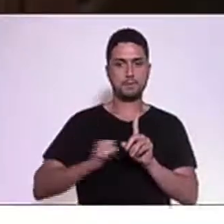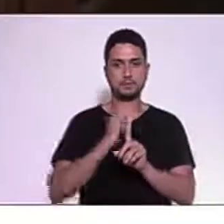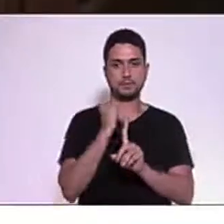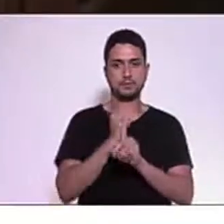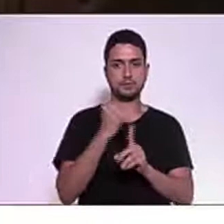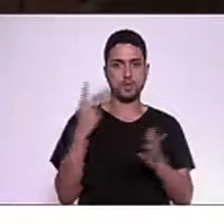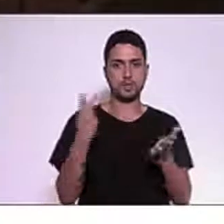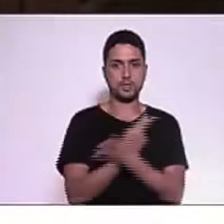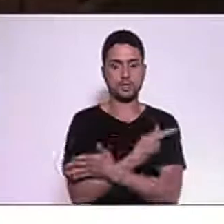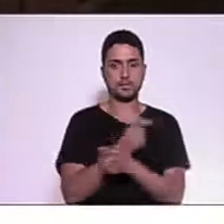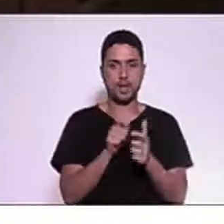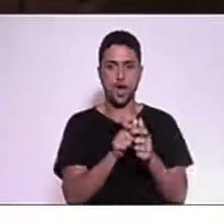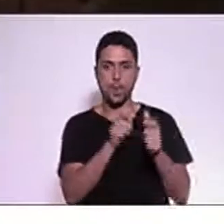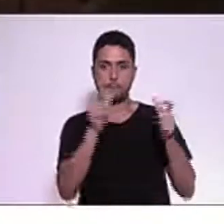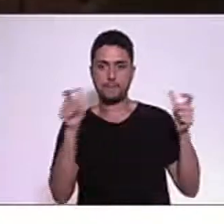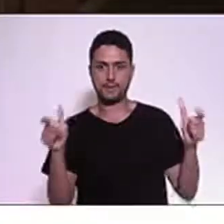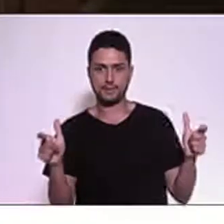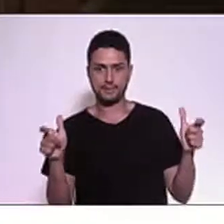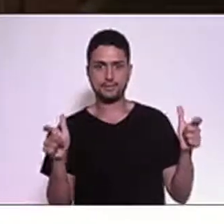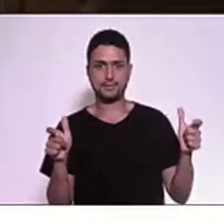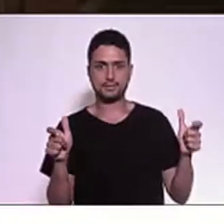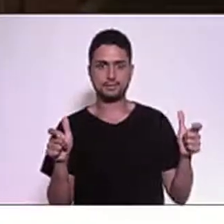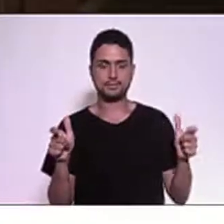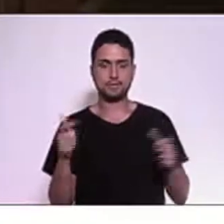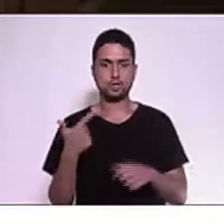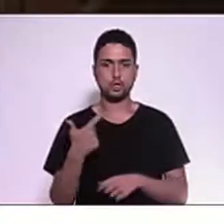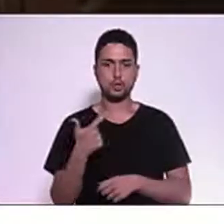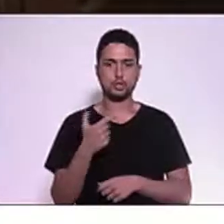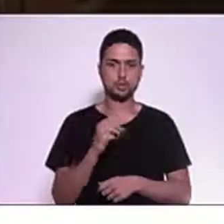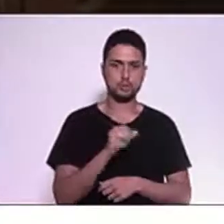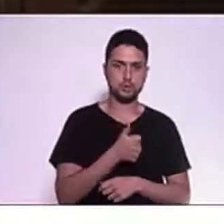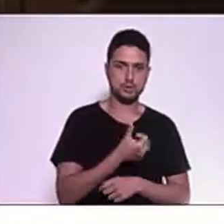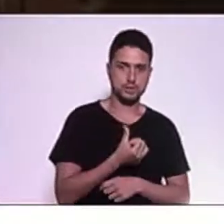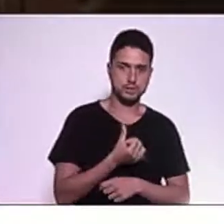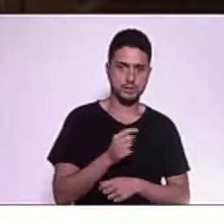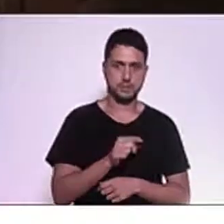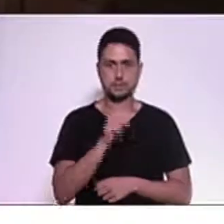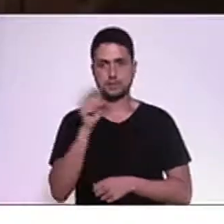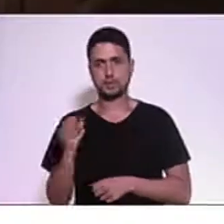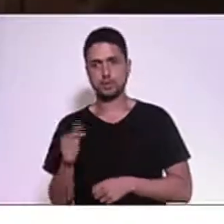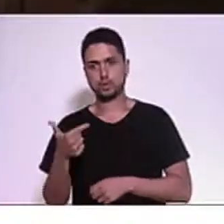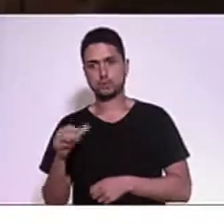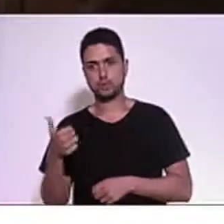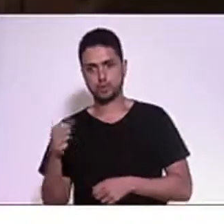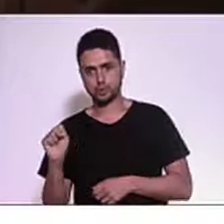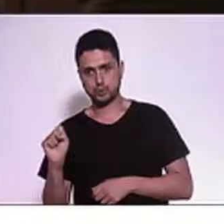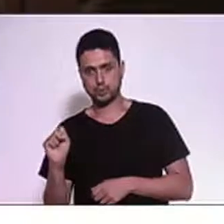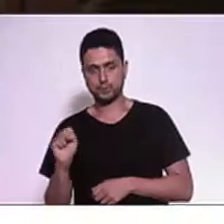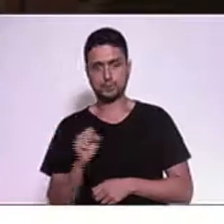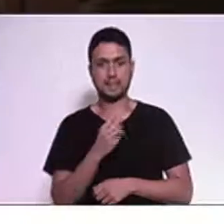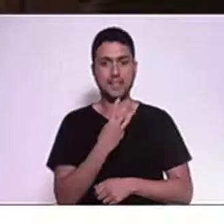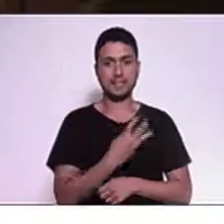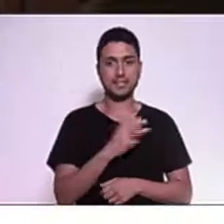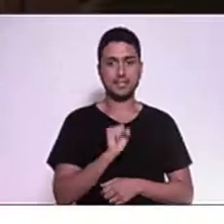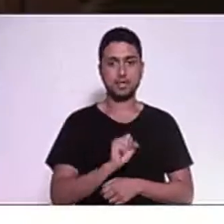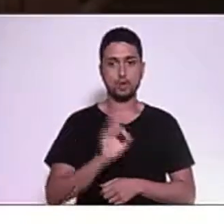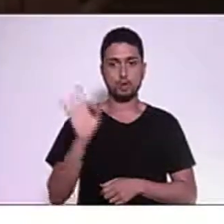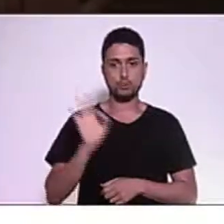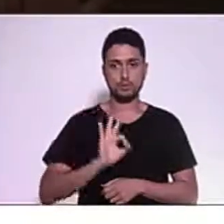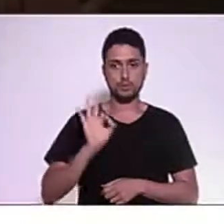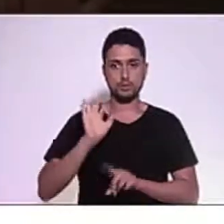foi aumentado entre os anos de 2016 e 2018. 38% desses